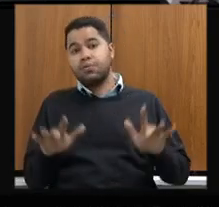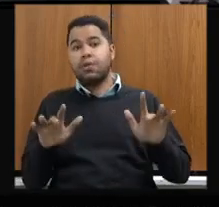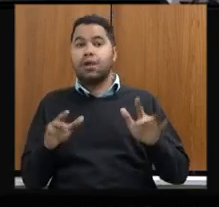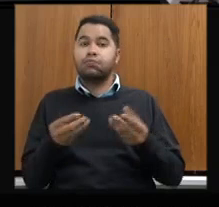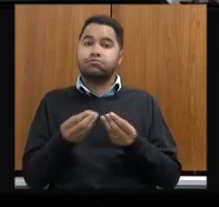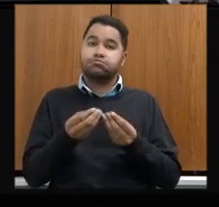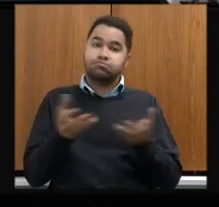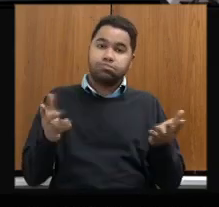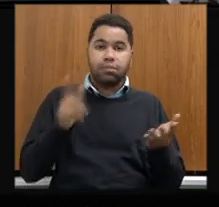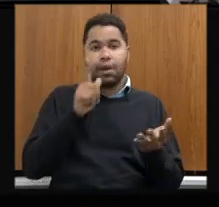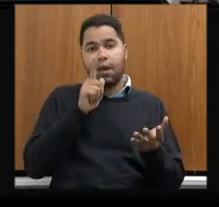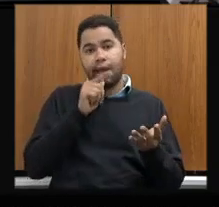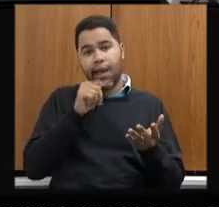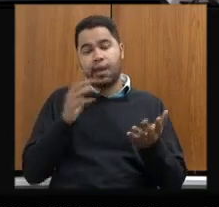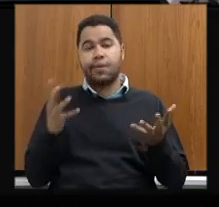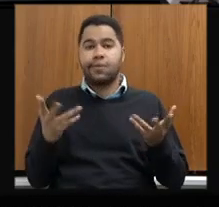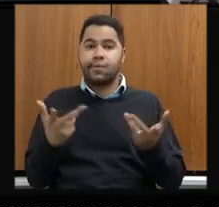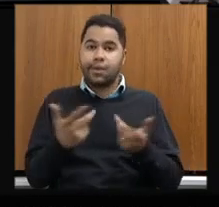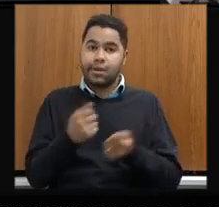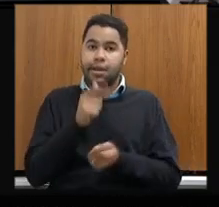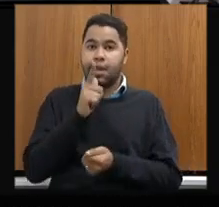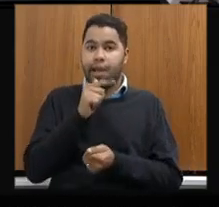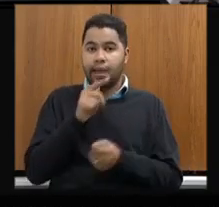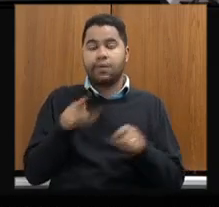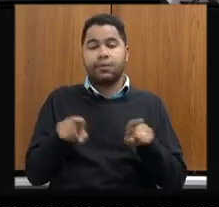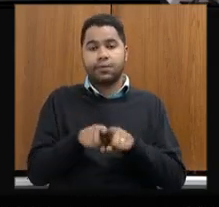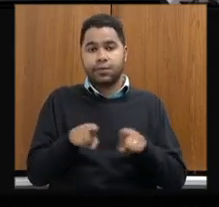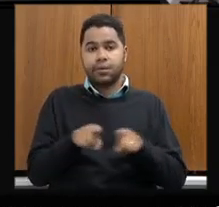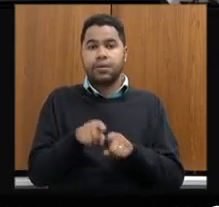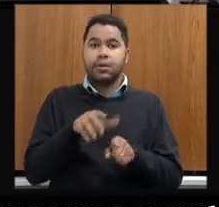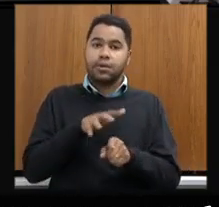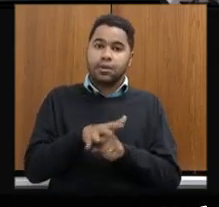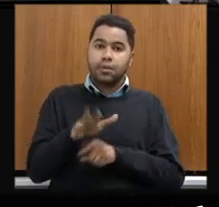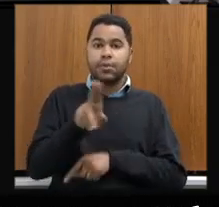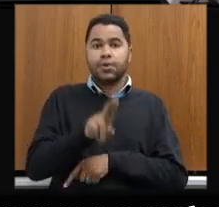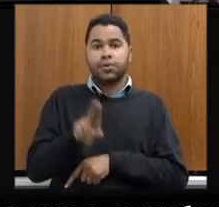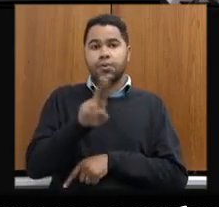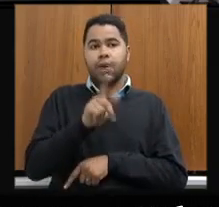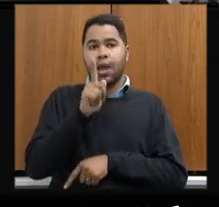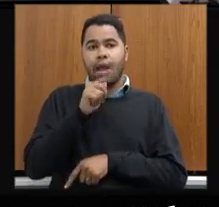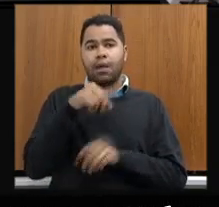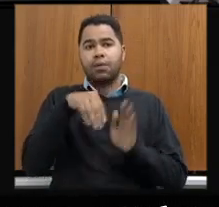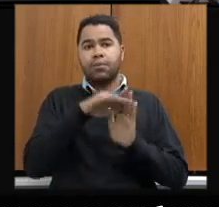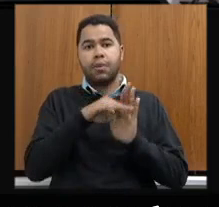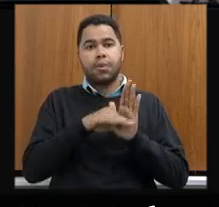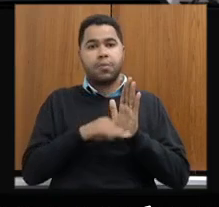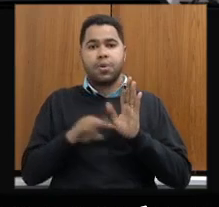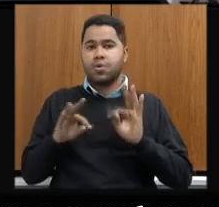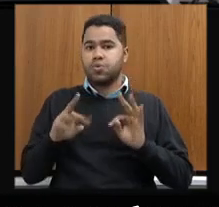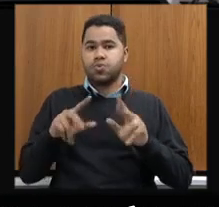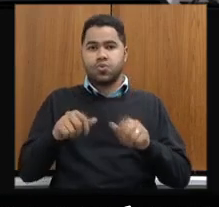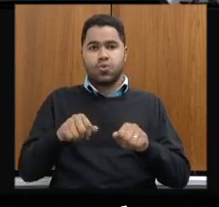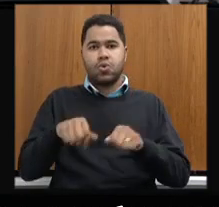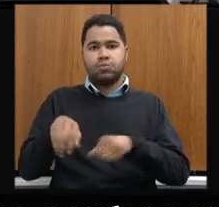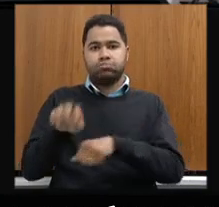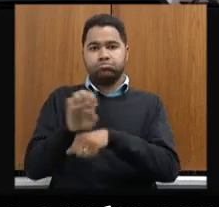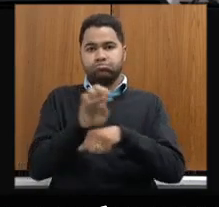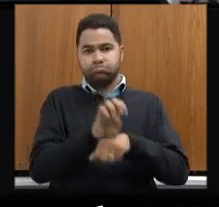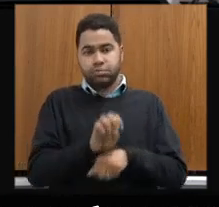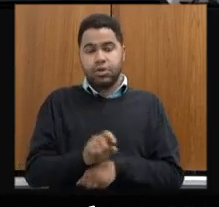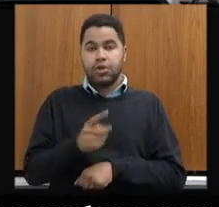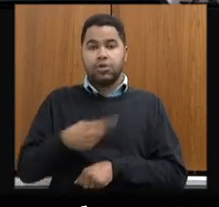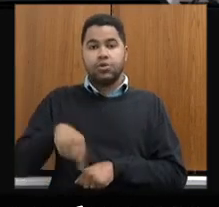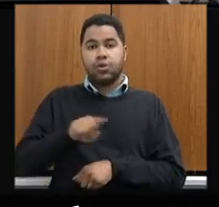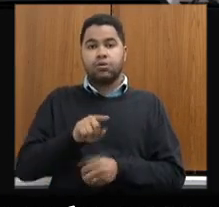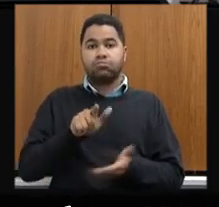disponibilidade de água, de qualidade de água, também demanda de uso da água estabelecida em todo o nosso Estado. Então, nós